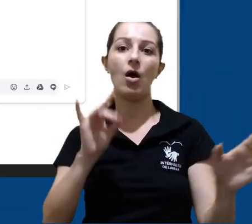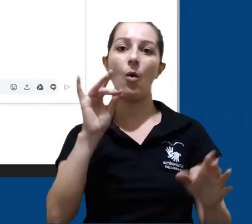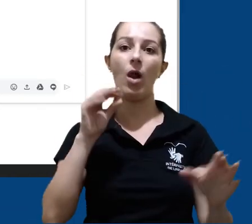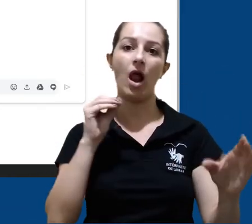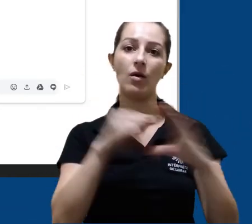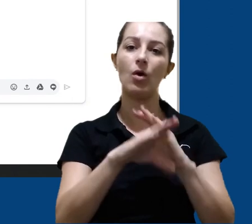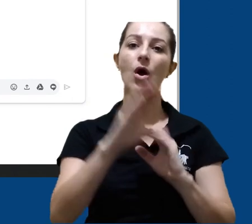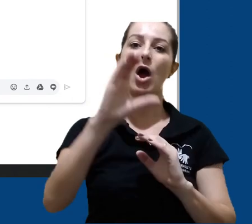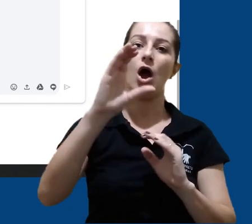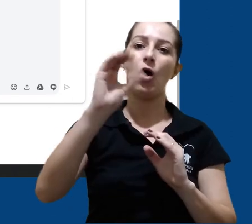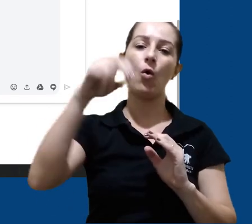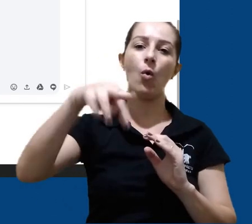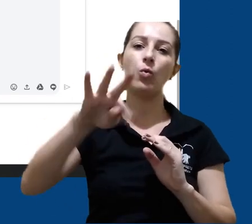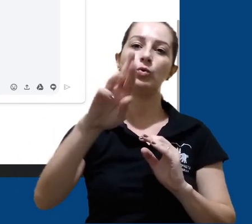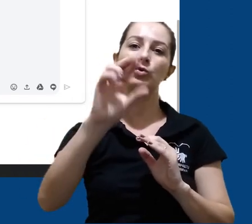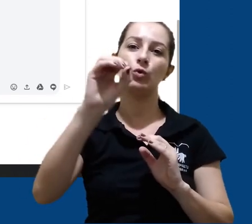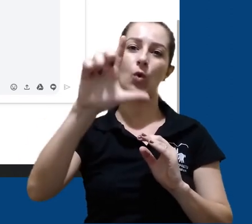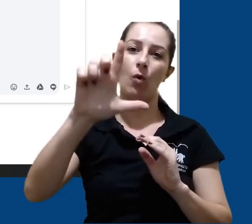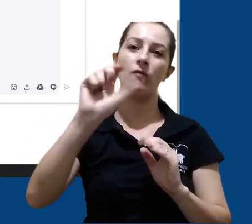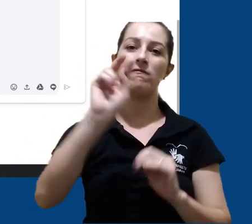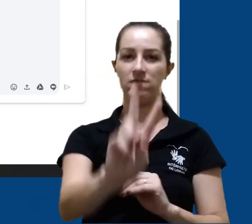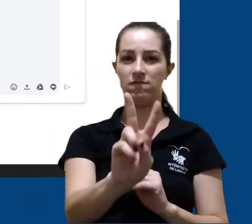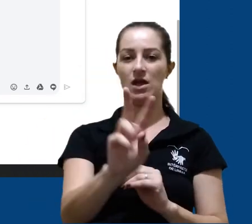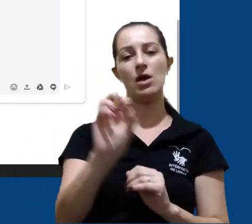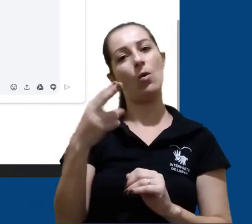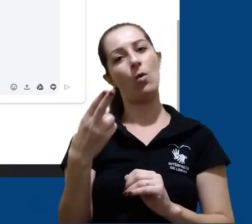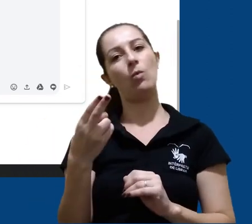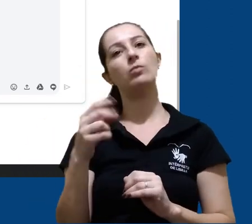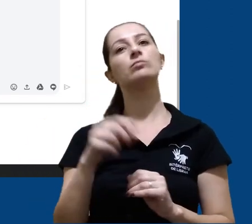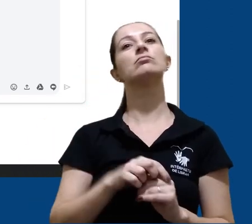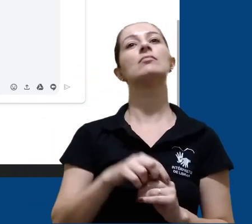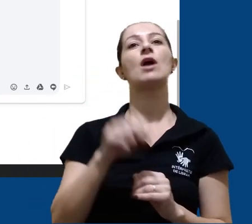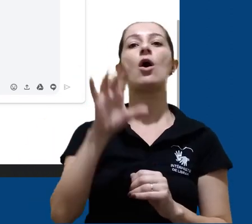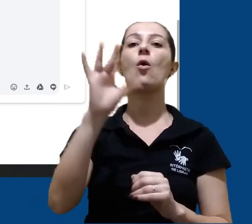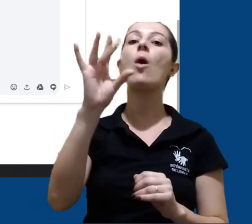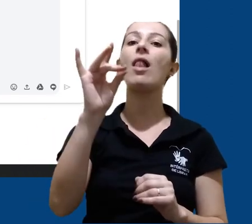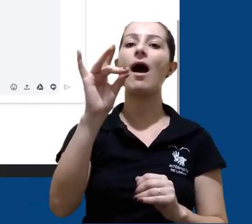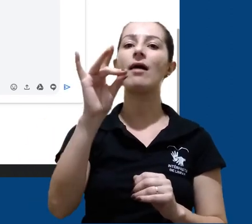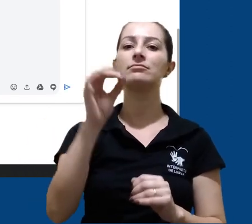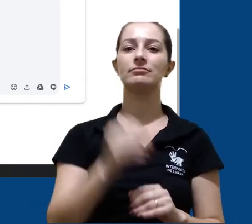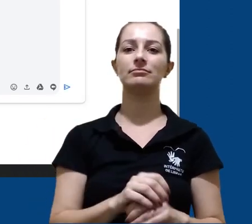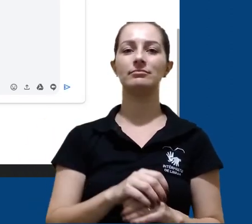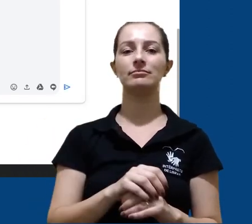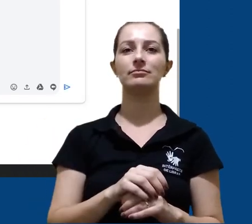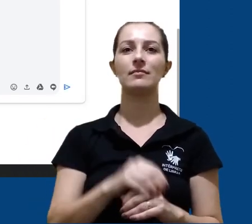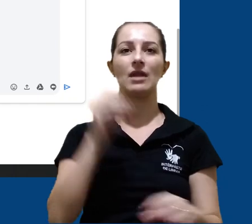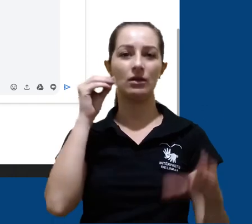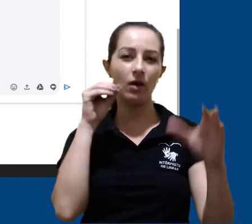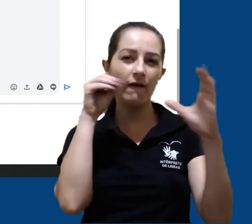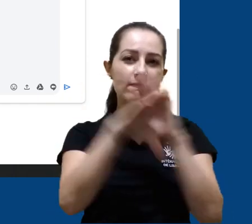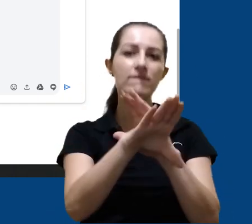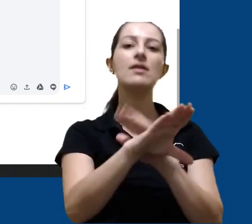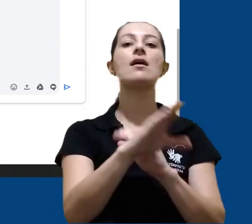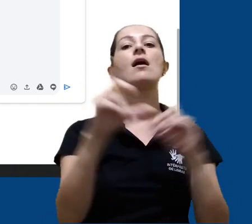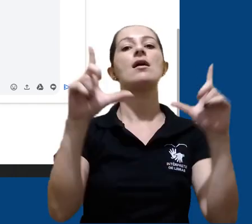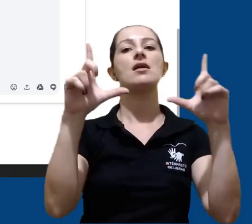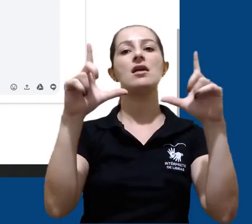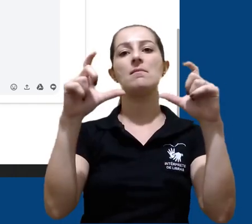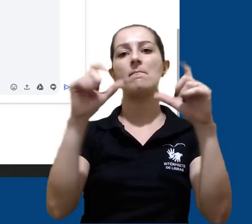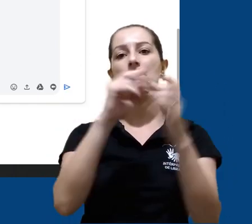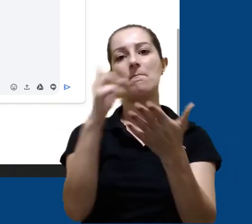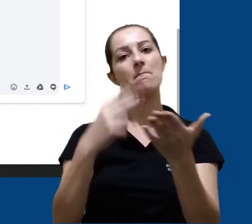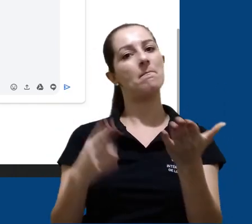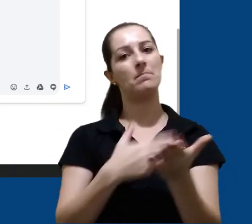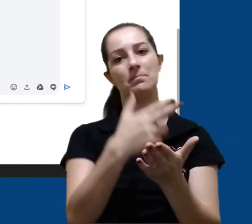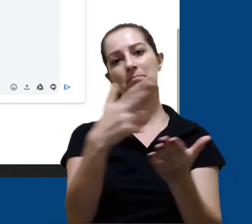e colamos com Ctrl V ou clicando com o botão direito e selecionando Colar. Assim, você consegue enviar a